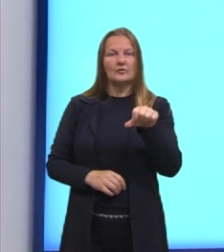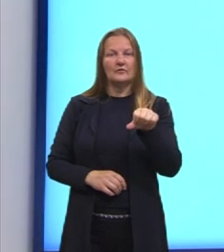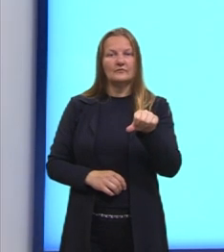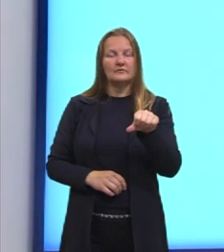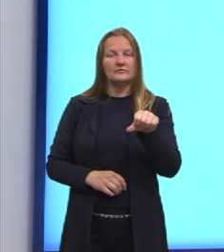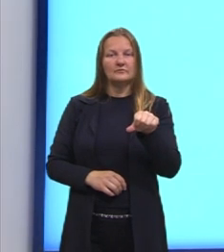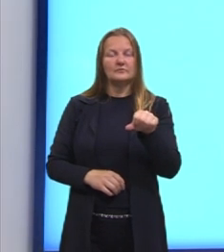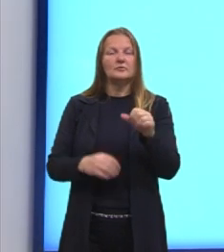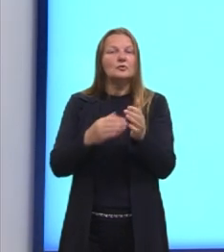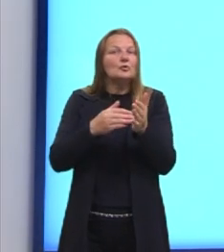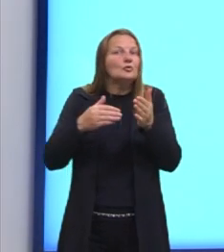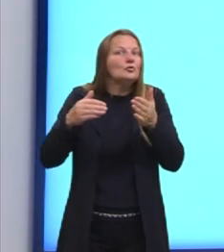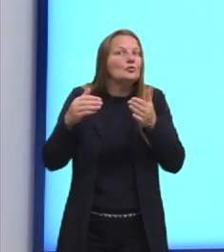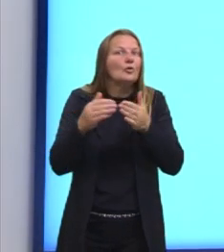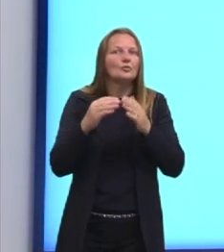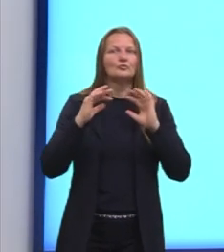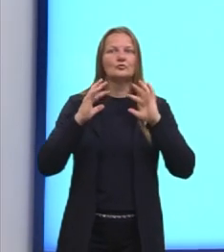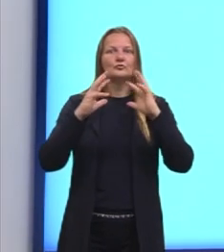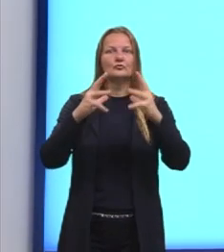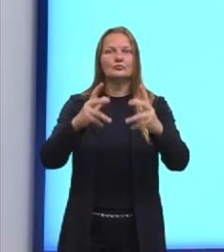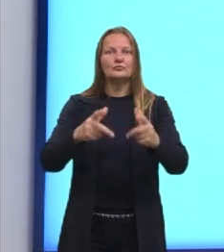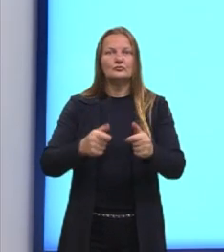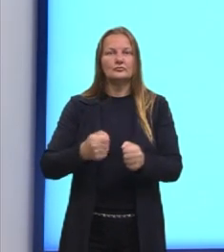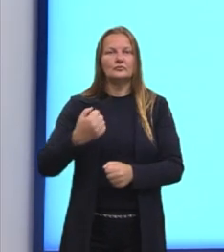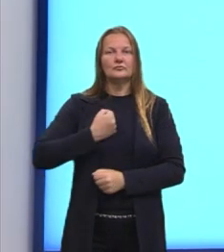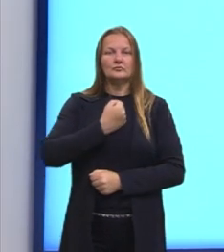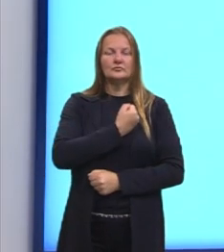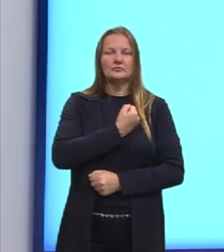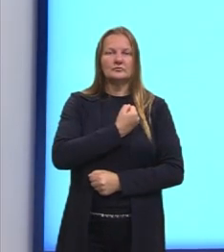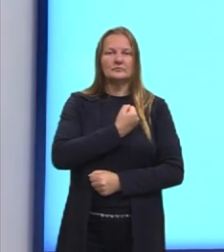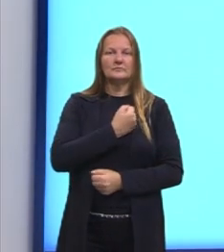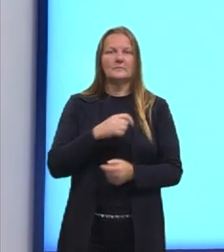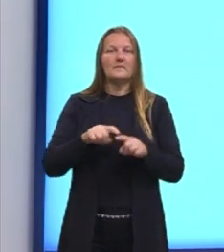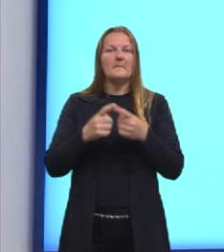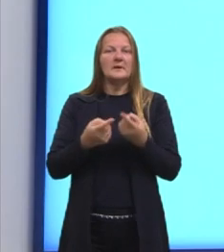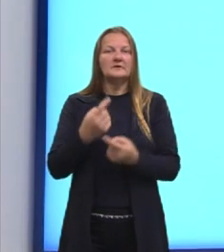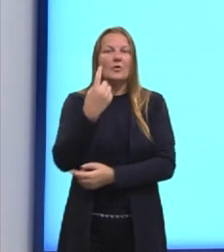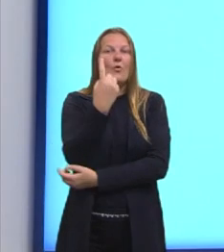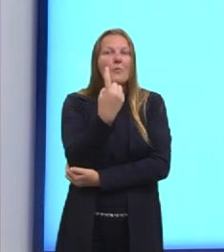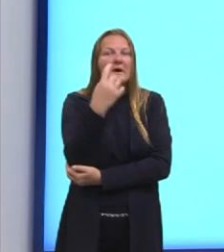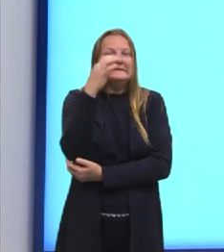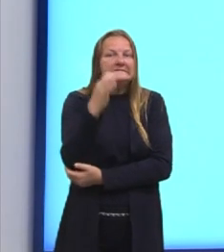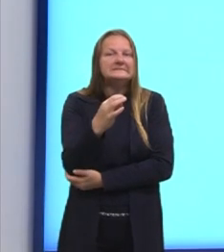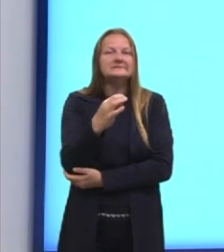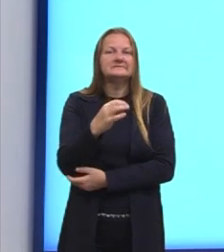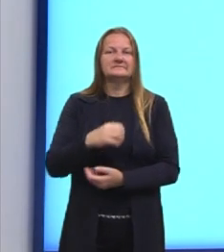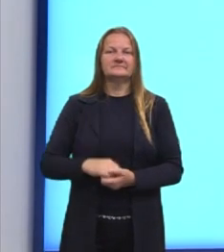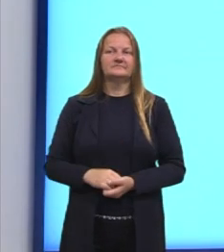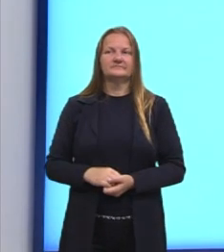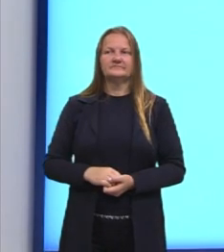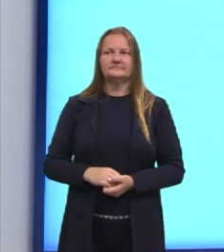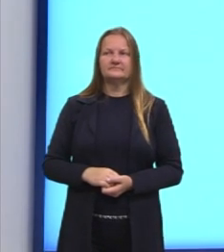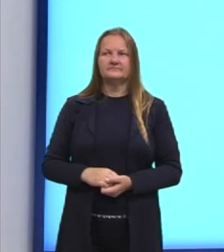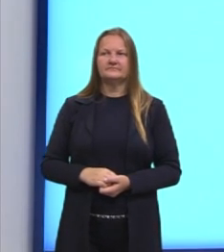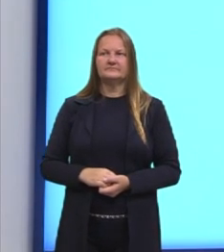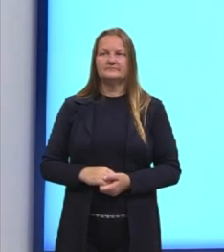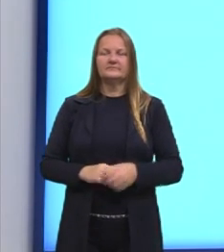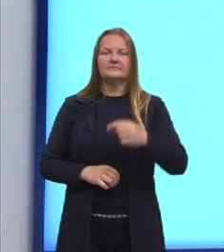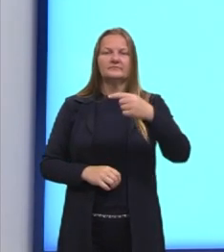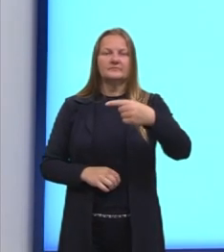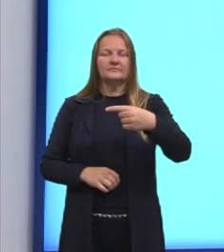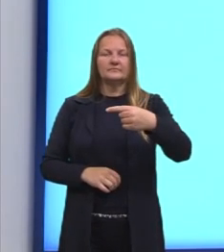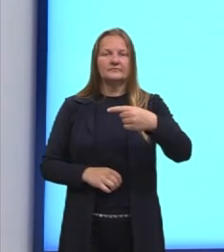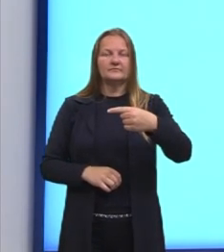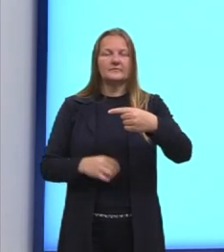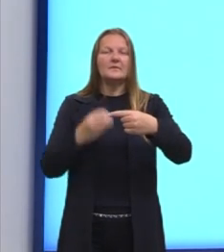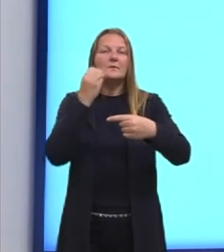9. Todos os números. E aí eu tenho 10 chances, mas somente uma vai estar correta. Então, a